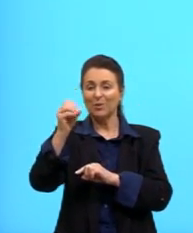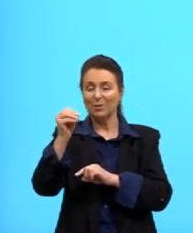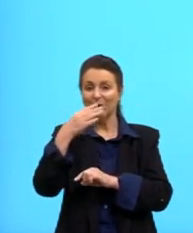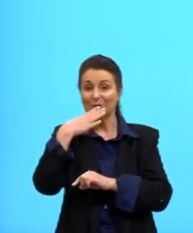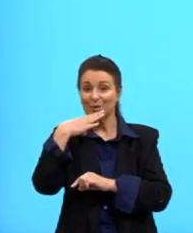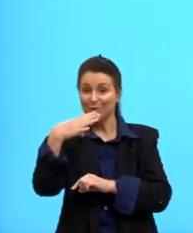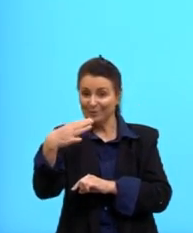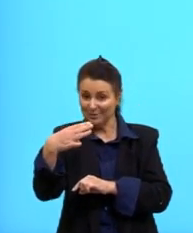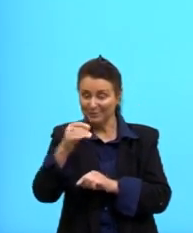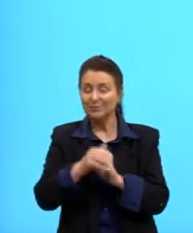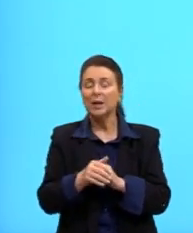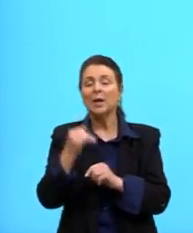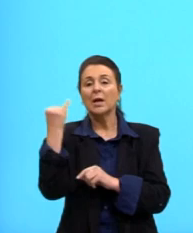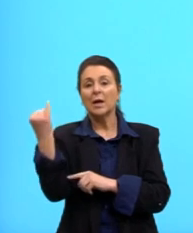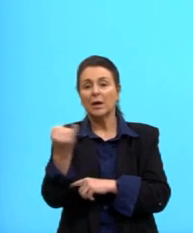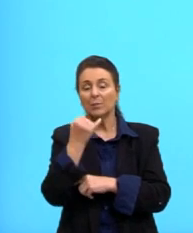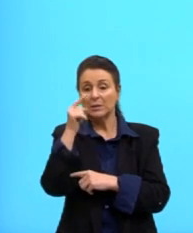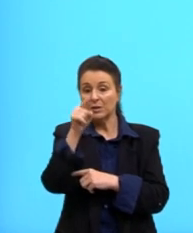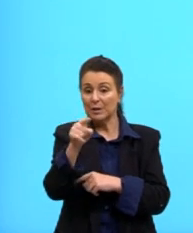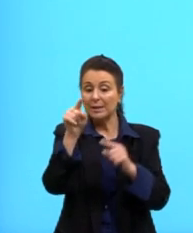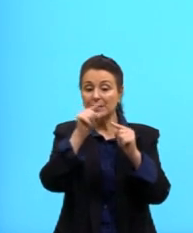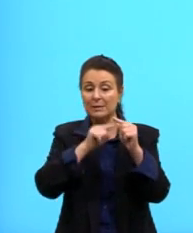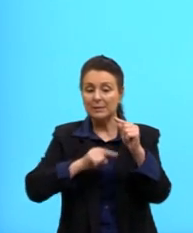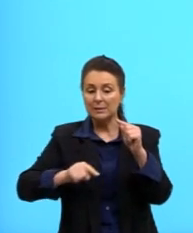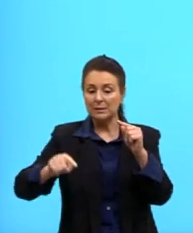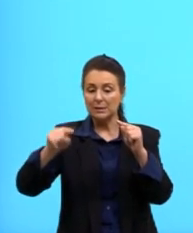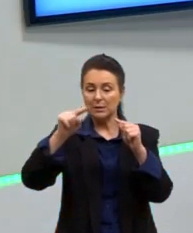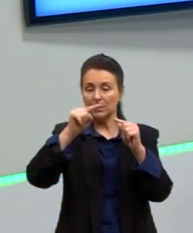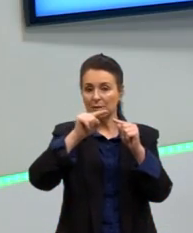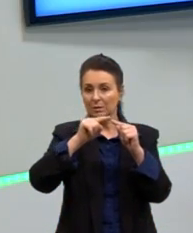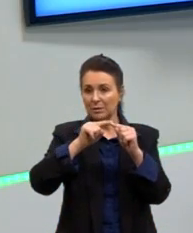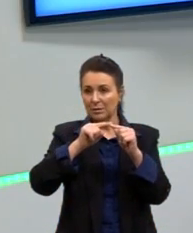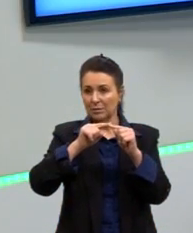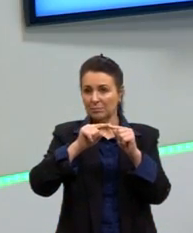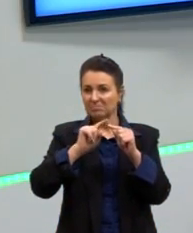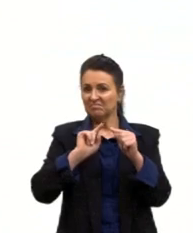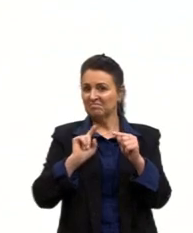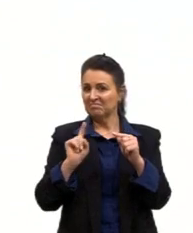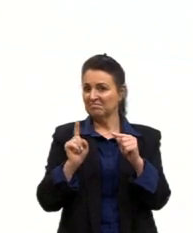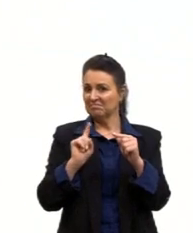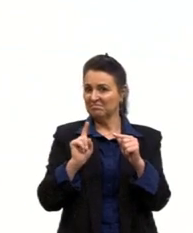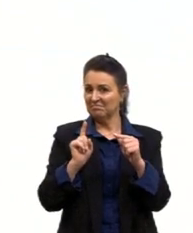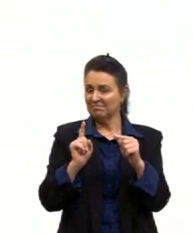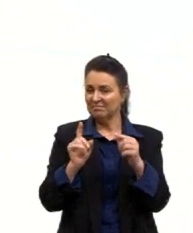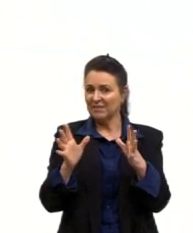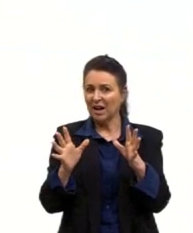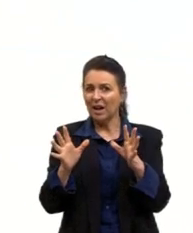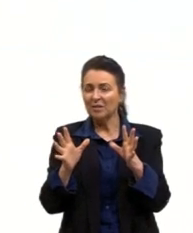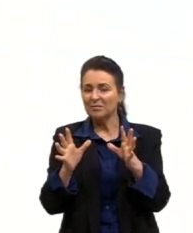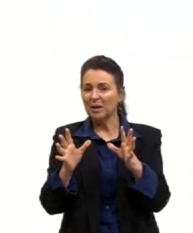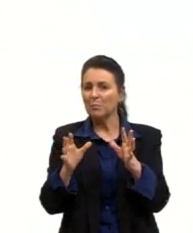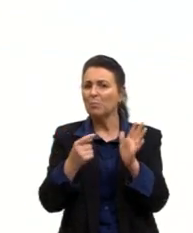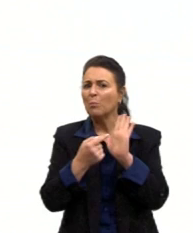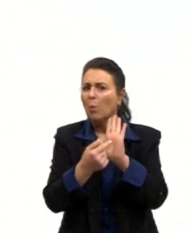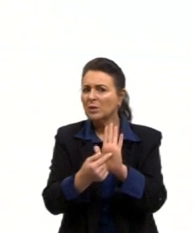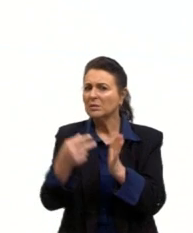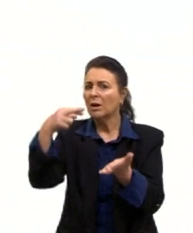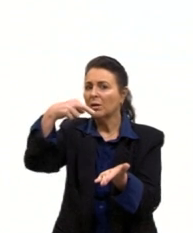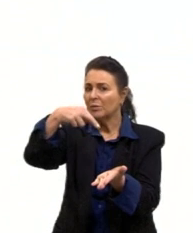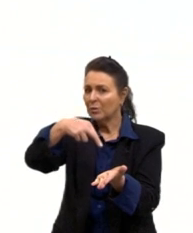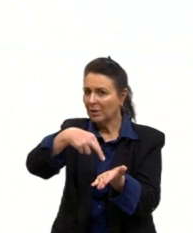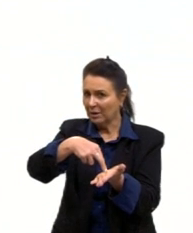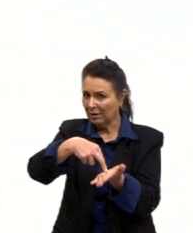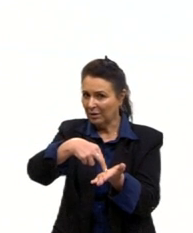É importante a gente saber que esse círculo aqui, ele não está exatamente correspondente à realidade, né? Ele pode ter